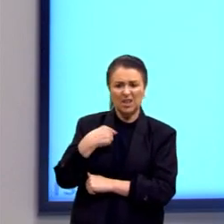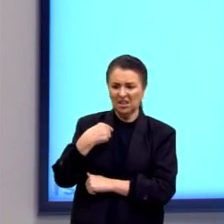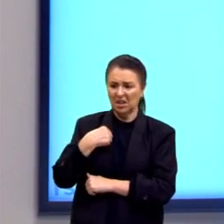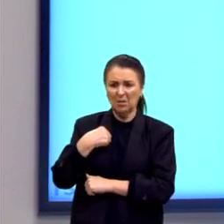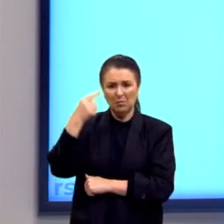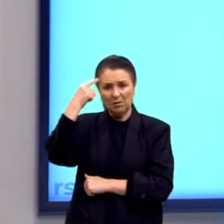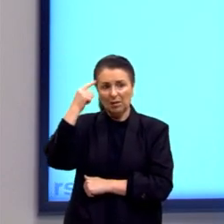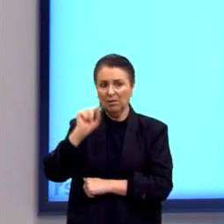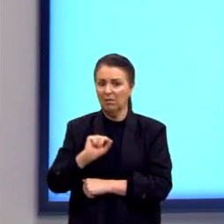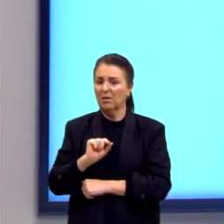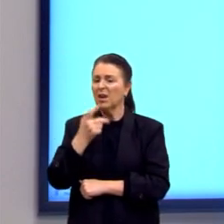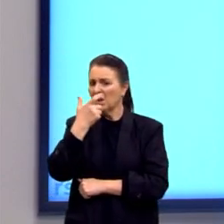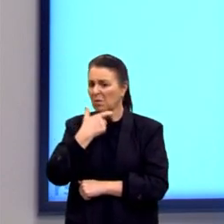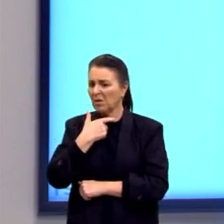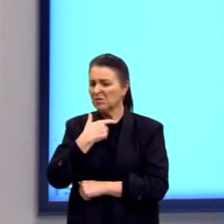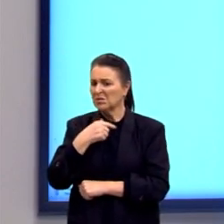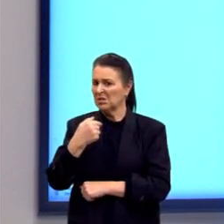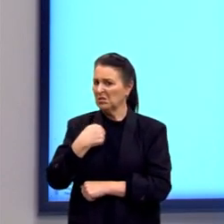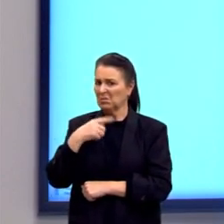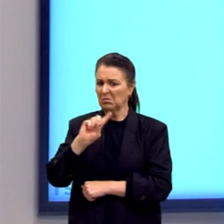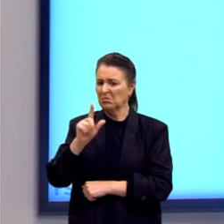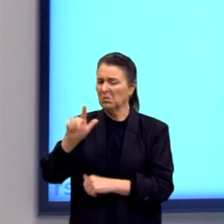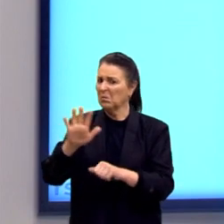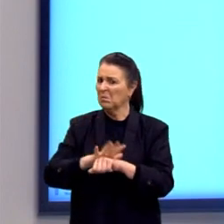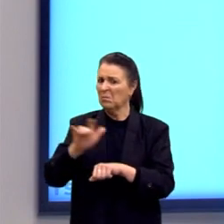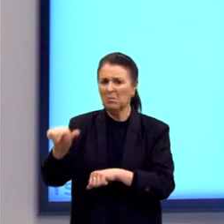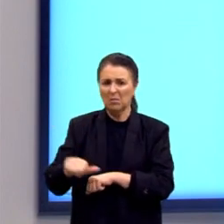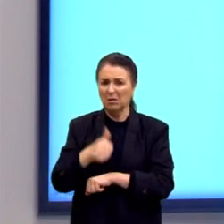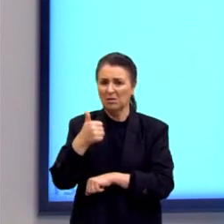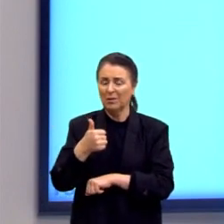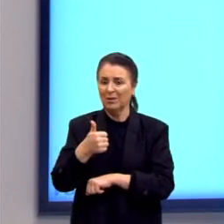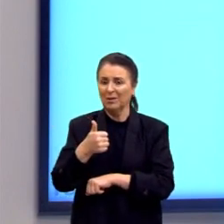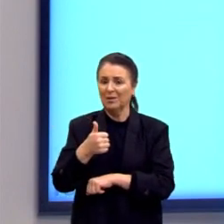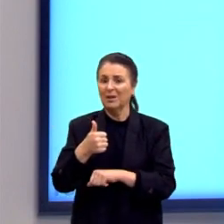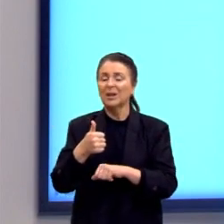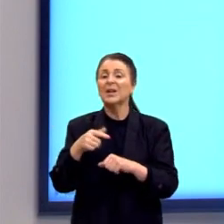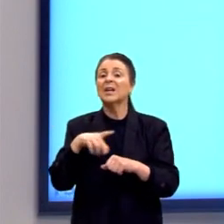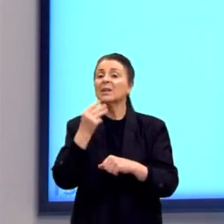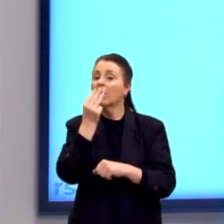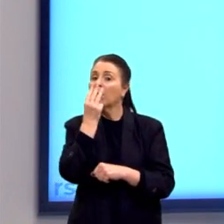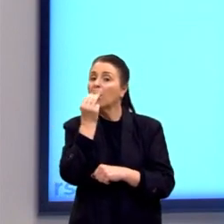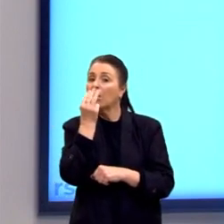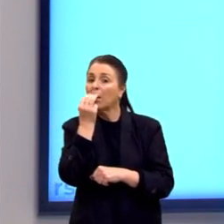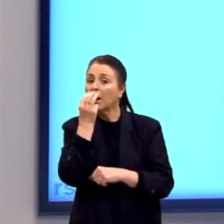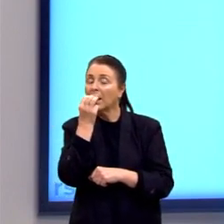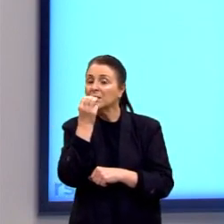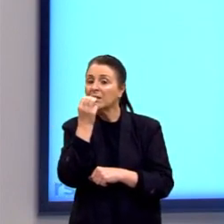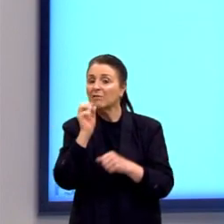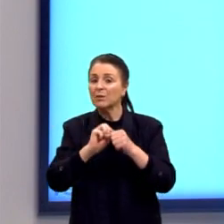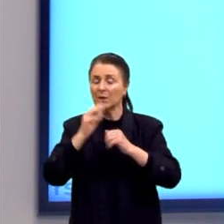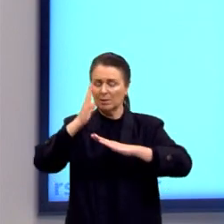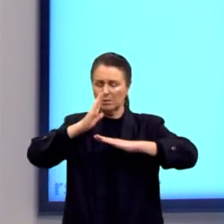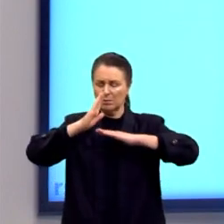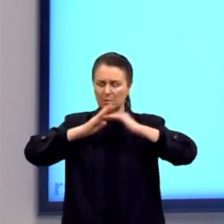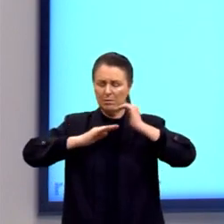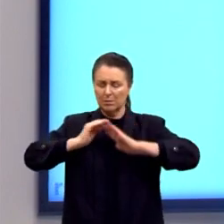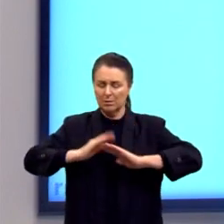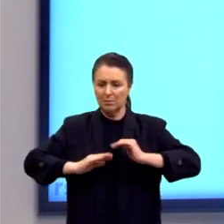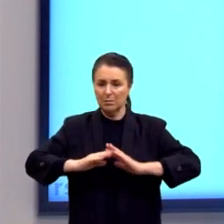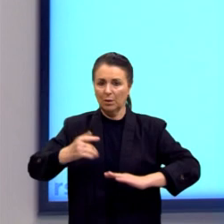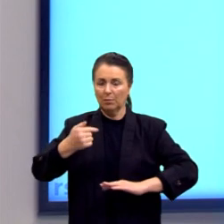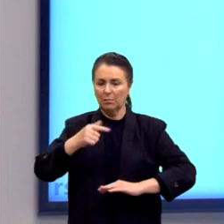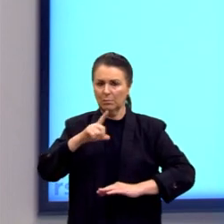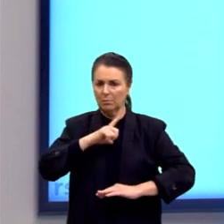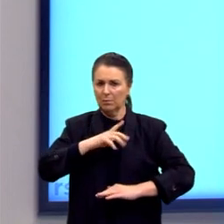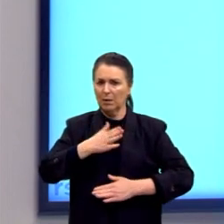aquilo que eu pensava. Então, para o Heidegger, o outro, ocorre essa destruição do eu. Isso me gera uma angústia. Isso me